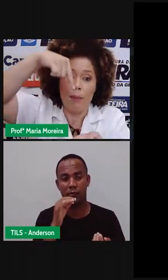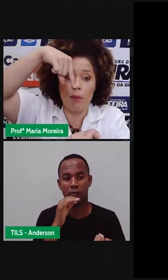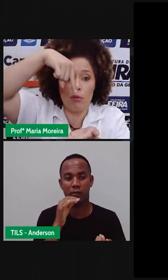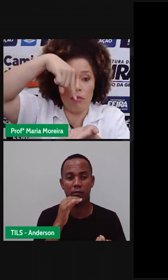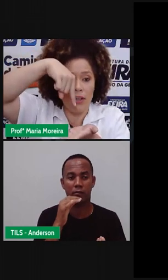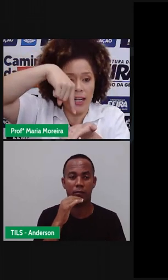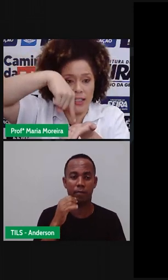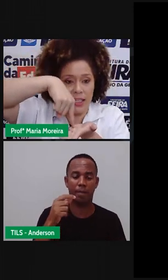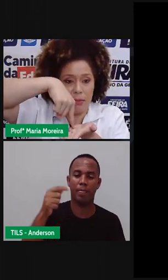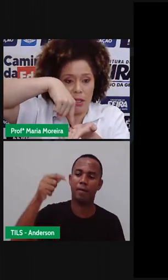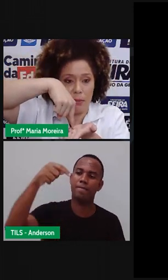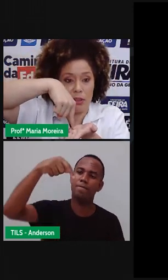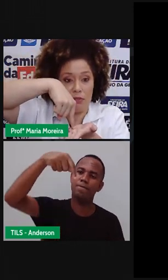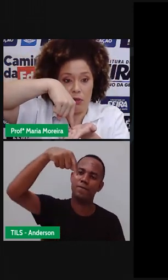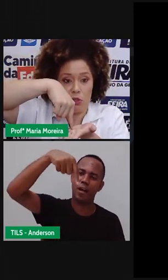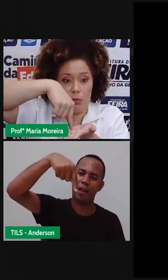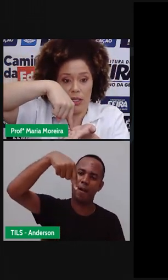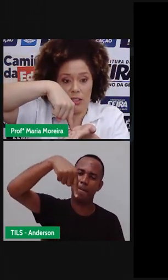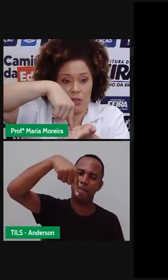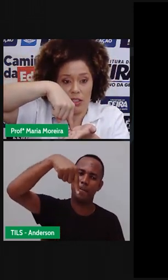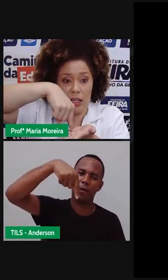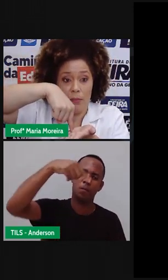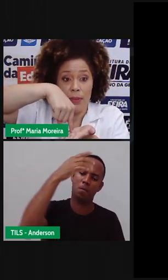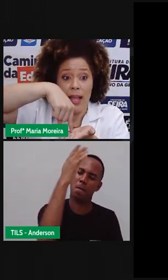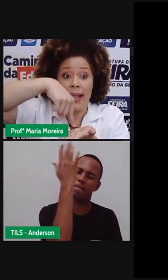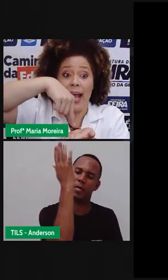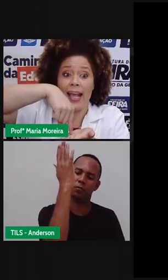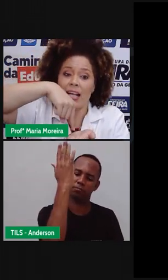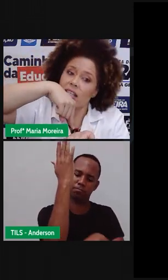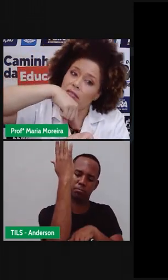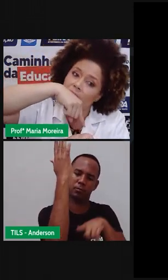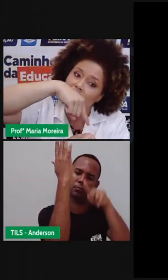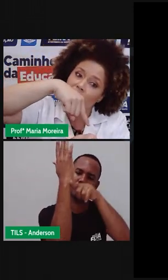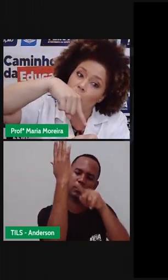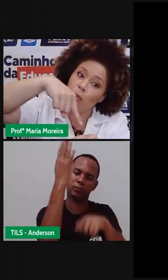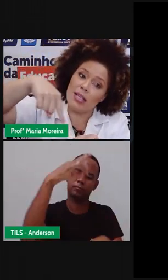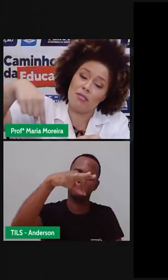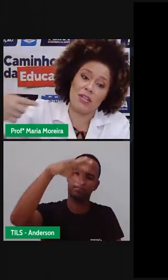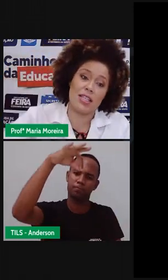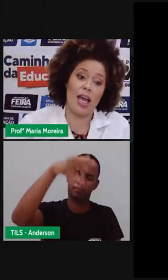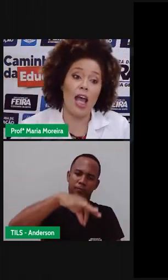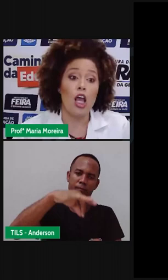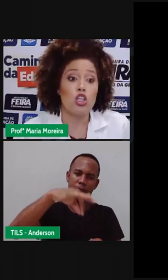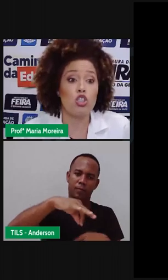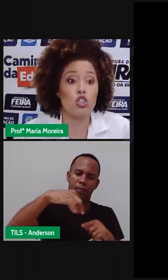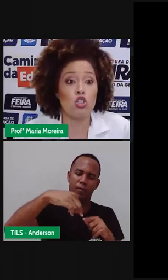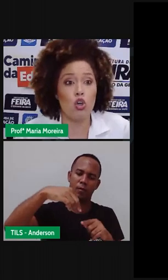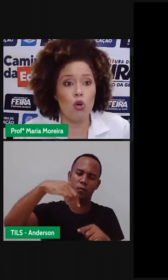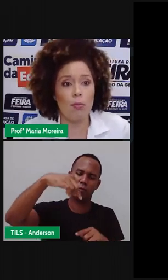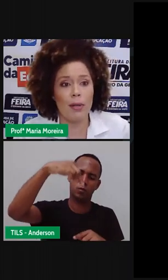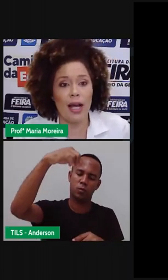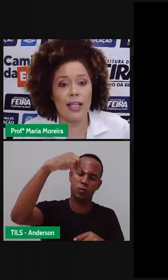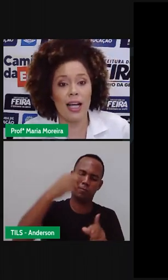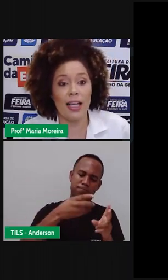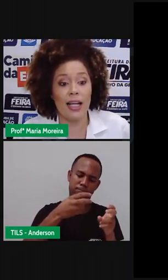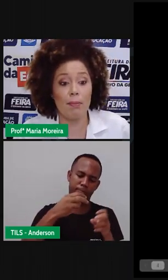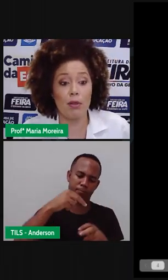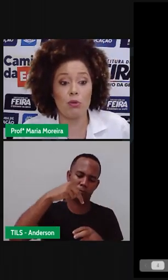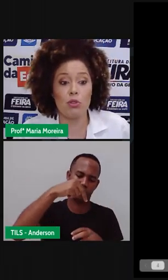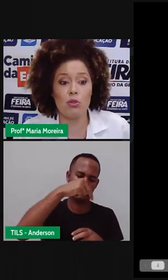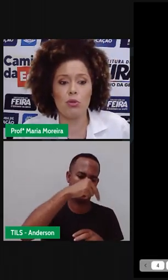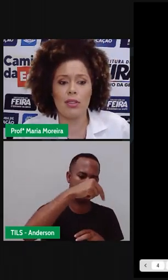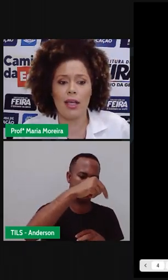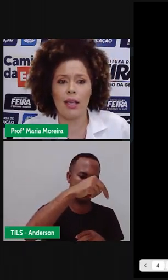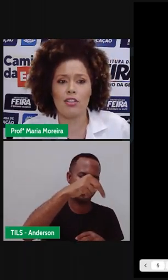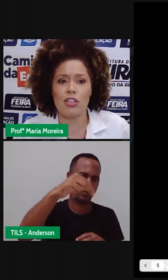e põe uma vareta. Lembra que a Pró até falou sobre isso aqui? E aí, essa vareta, ela começa a fazer sombra. E aí, ela